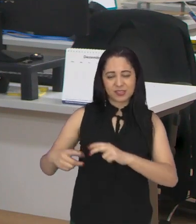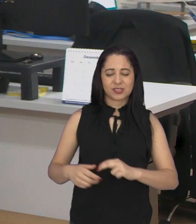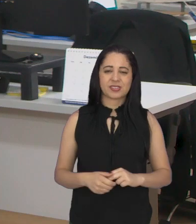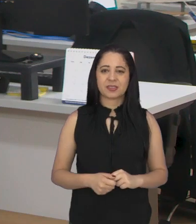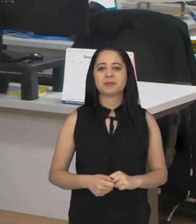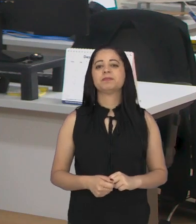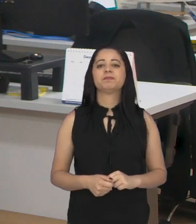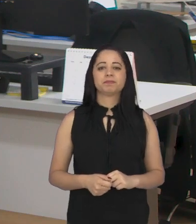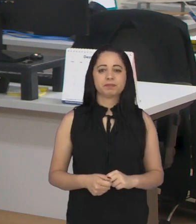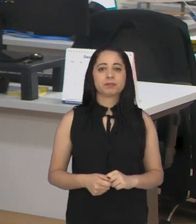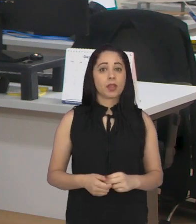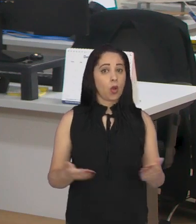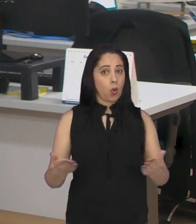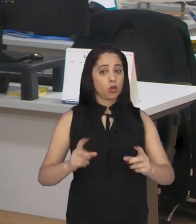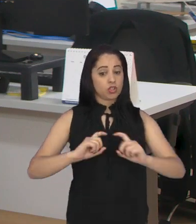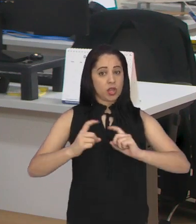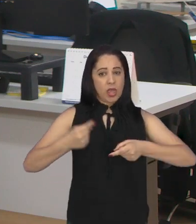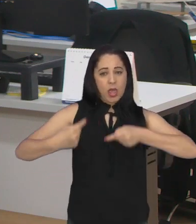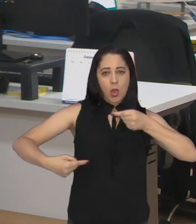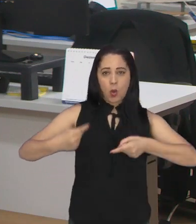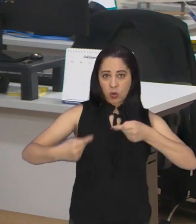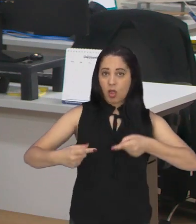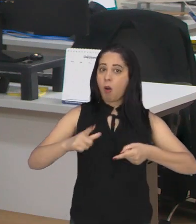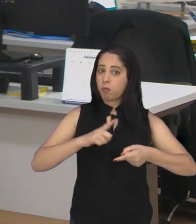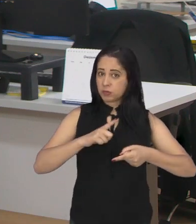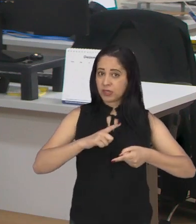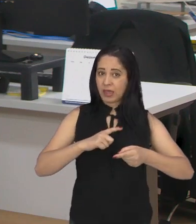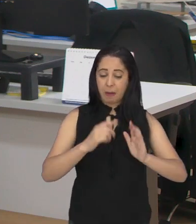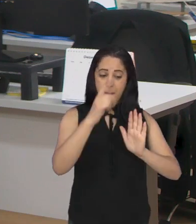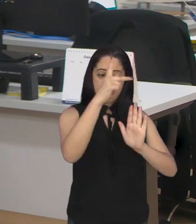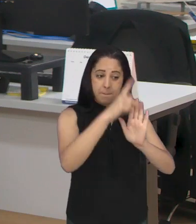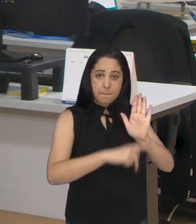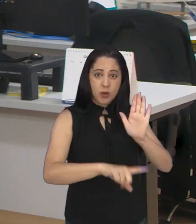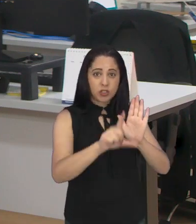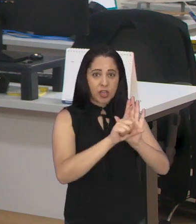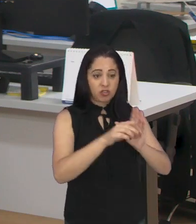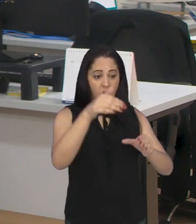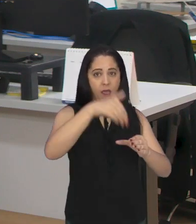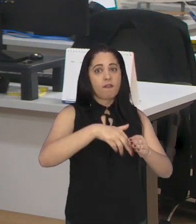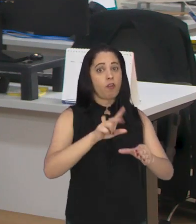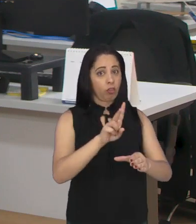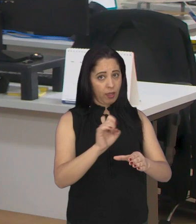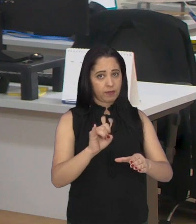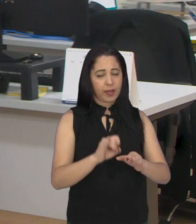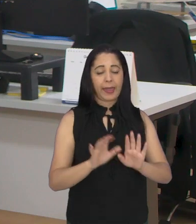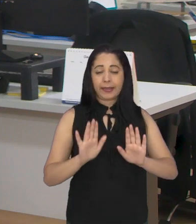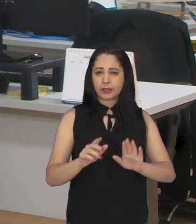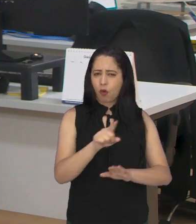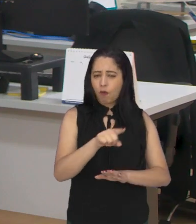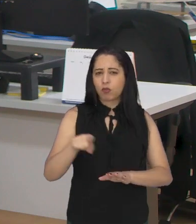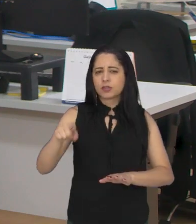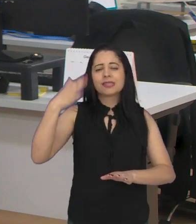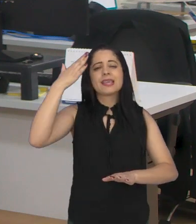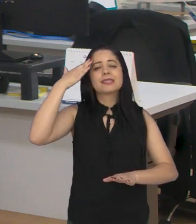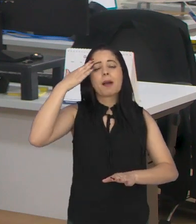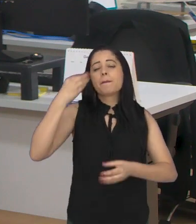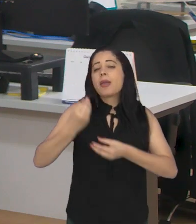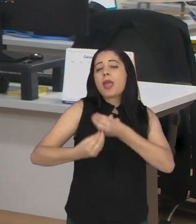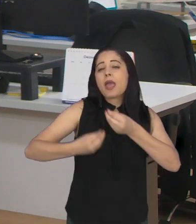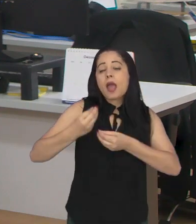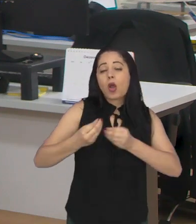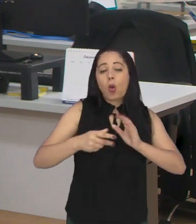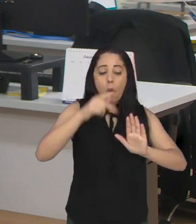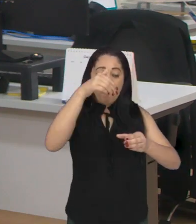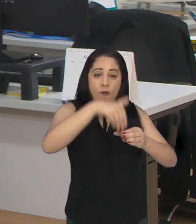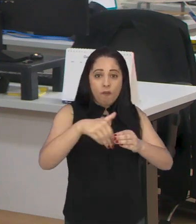São José. E hoje é dia de sessão aqui na Câmara com votação de projetos de lei. Então, para você acompanhar as propostas que devem ser apreciadas